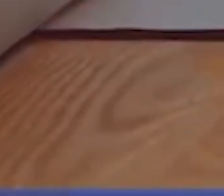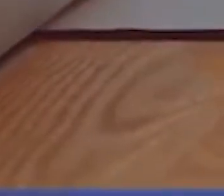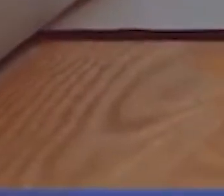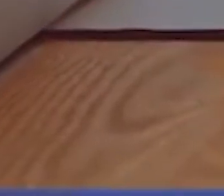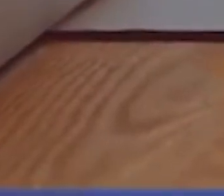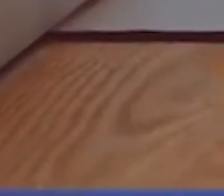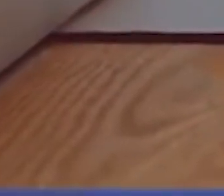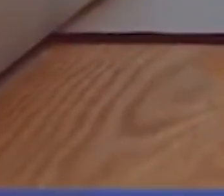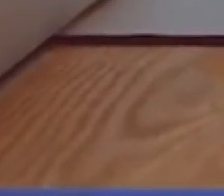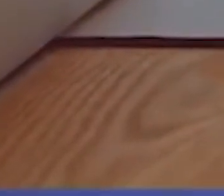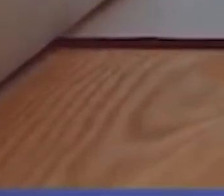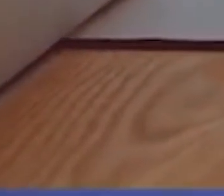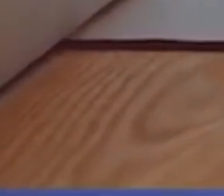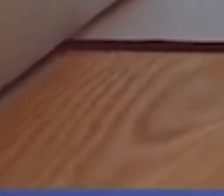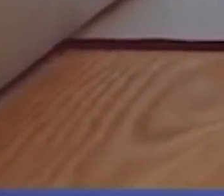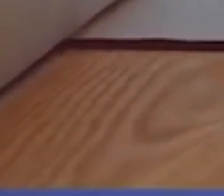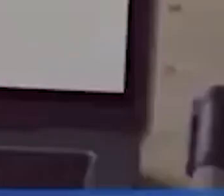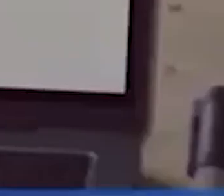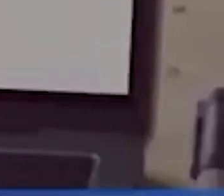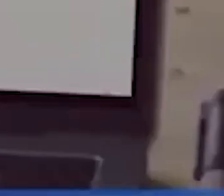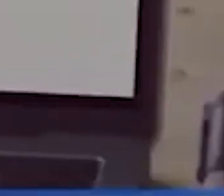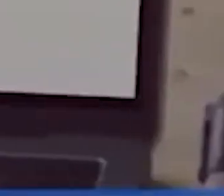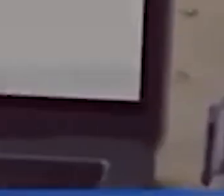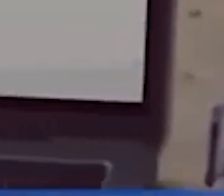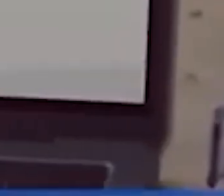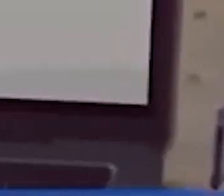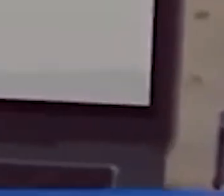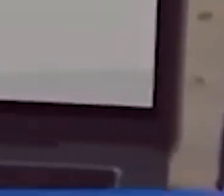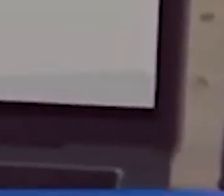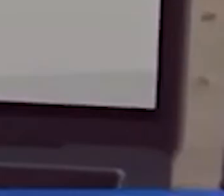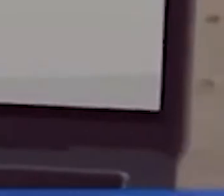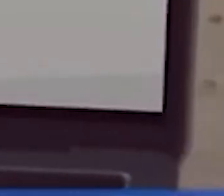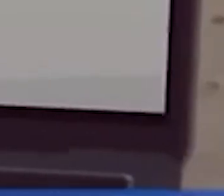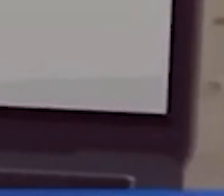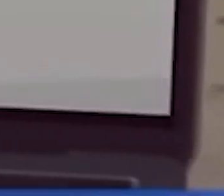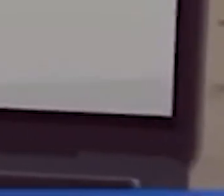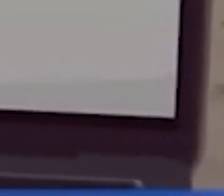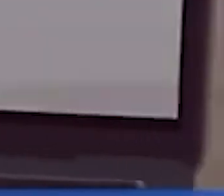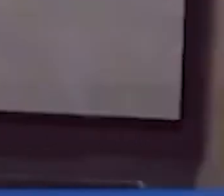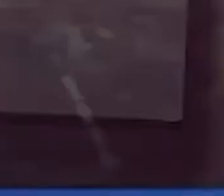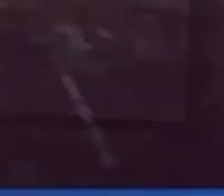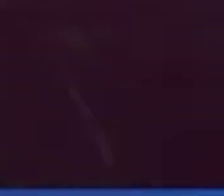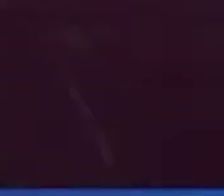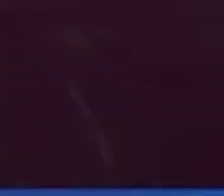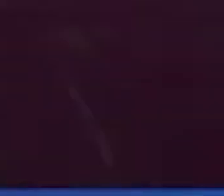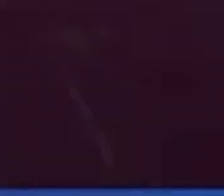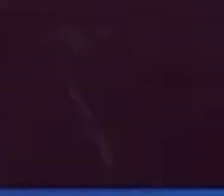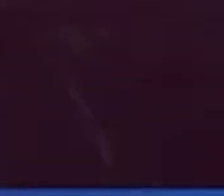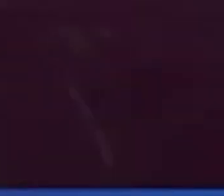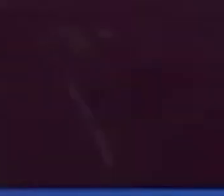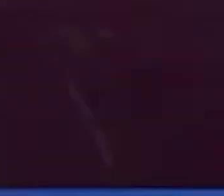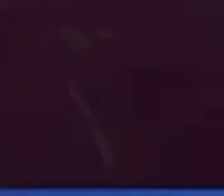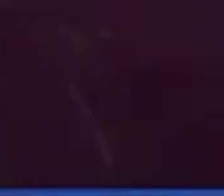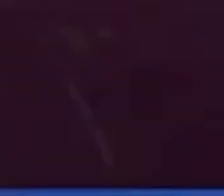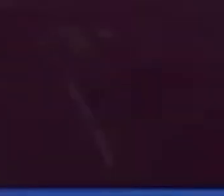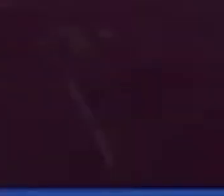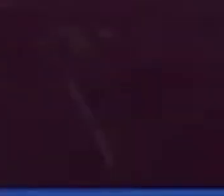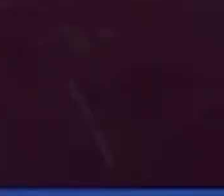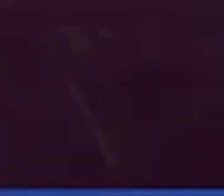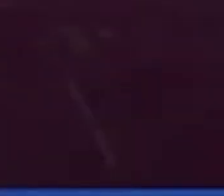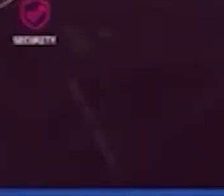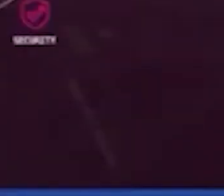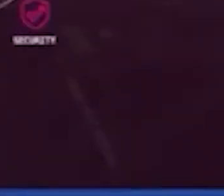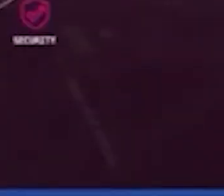de cada município. Com base em benchmarks mundiais, Bright Cities traz as melhores práticas e